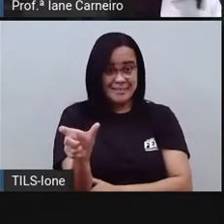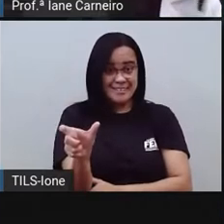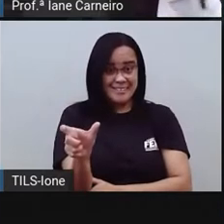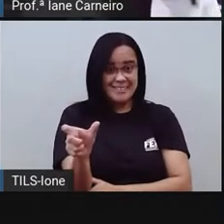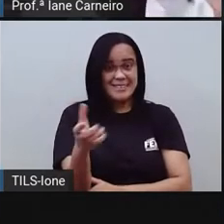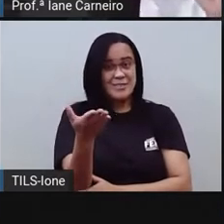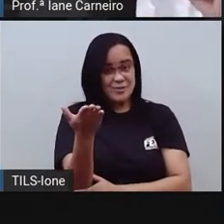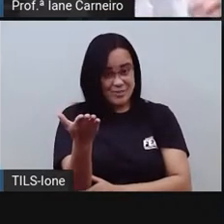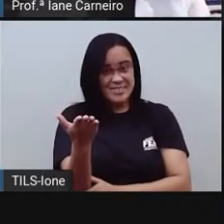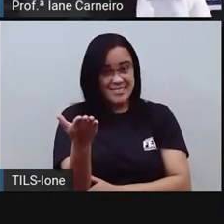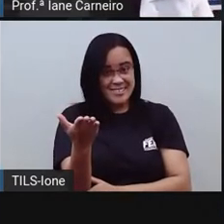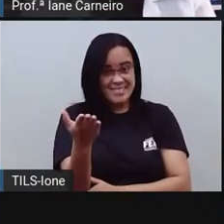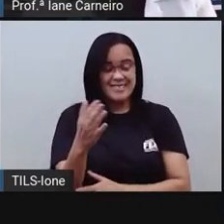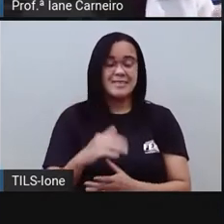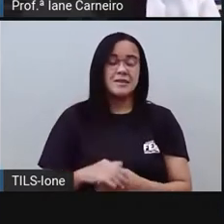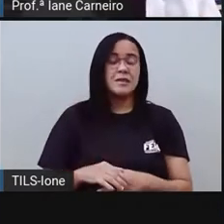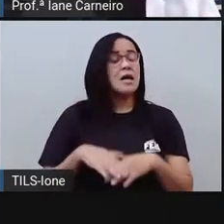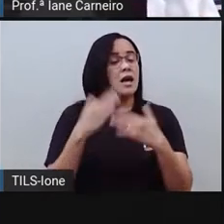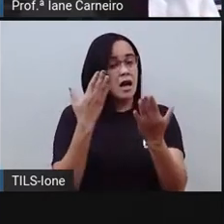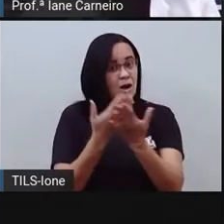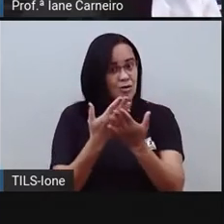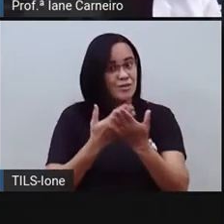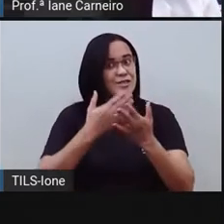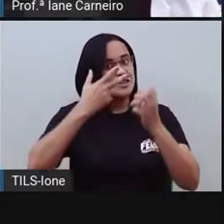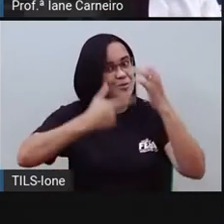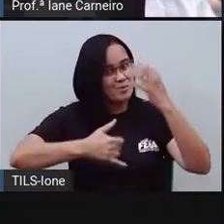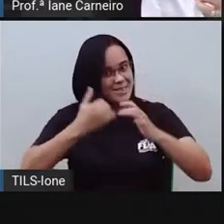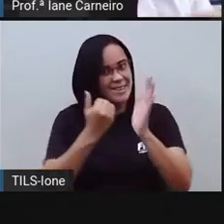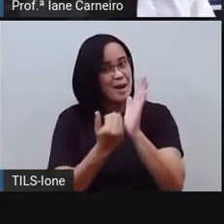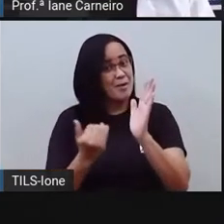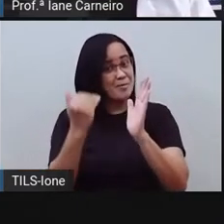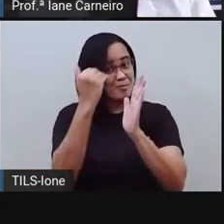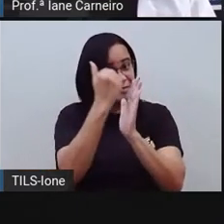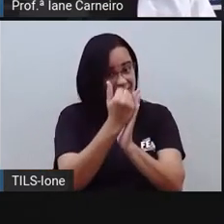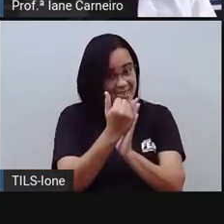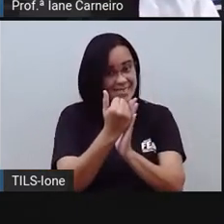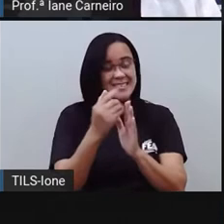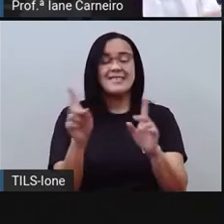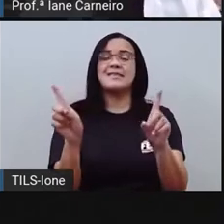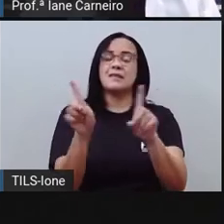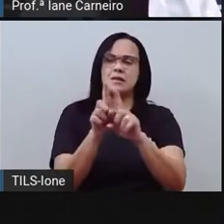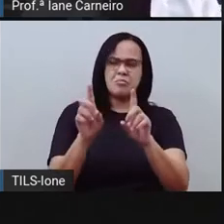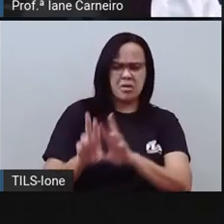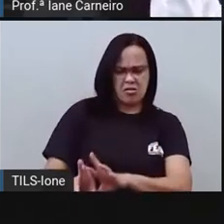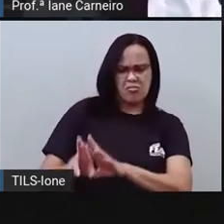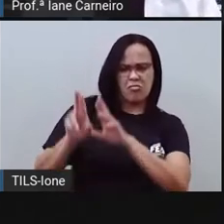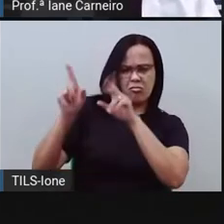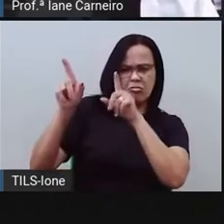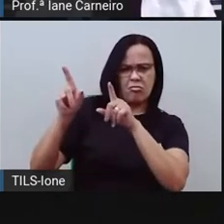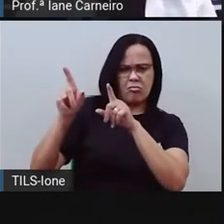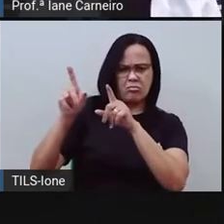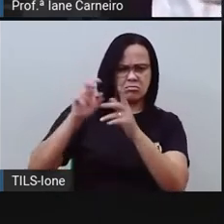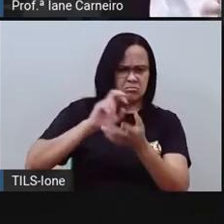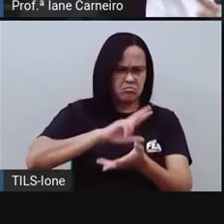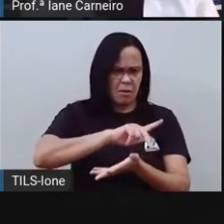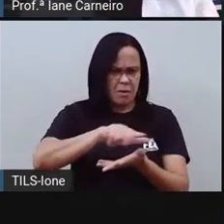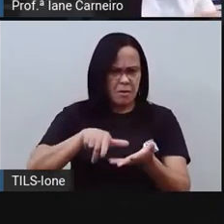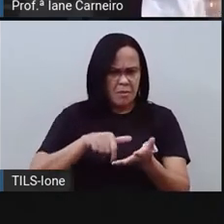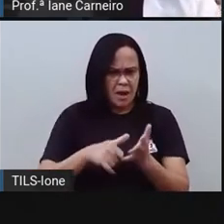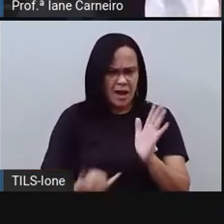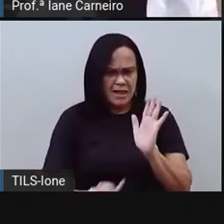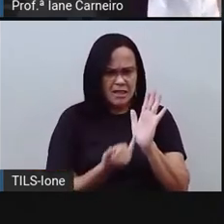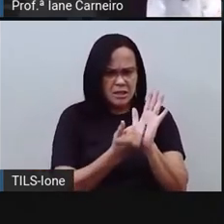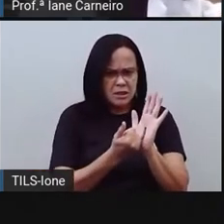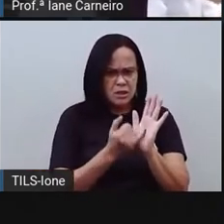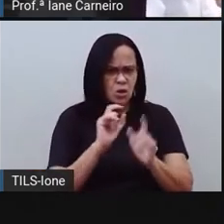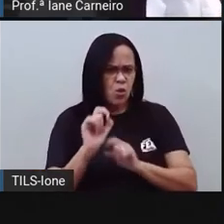Então nessa aula a gente vai falar um pouco disso e também a vai falar sobre as diferenças, né? Então como assim para a identidade e as diferenças?